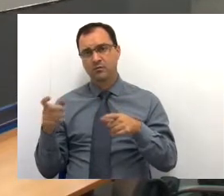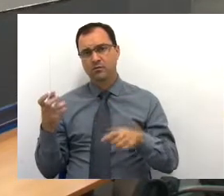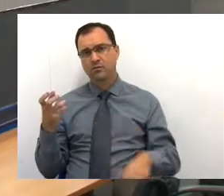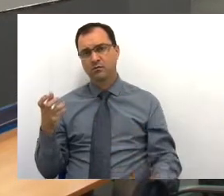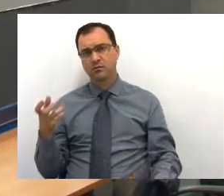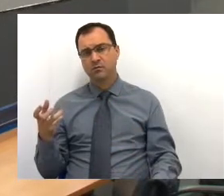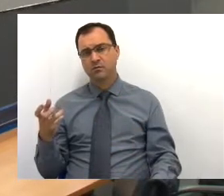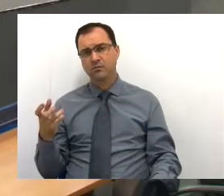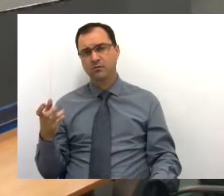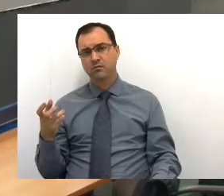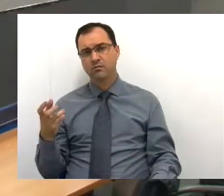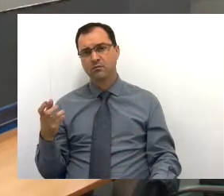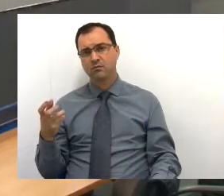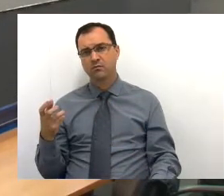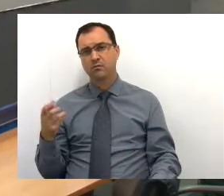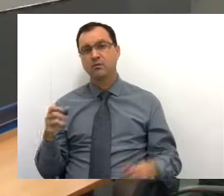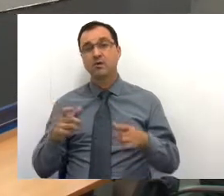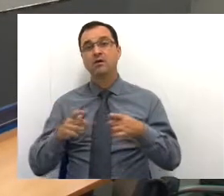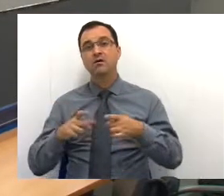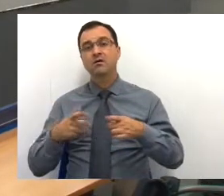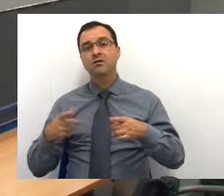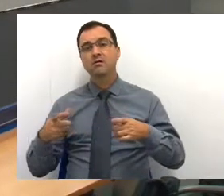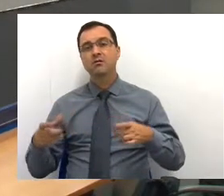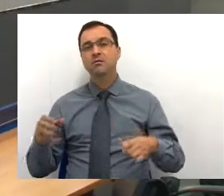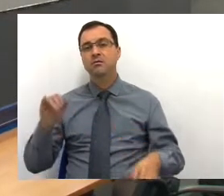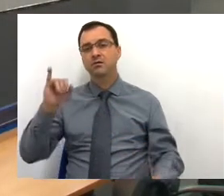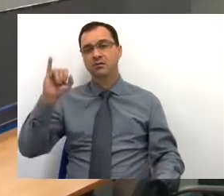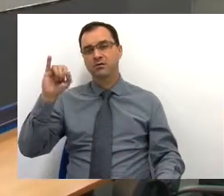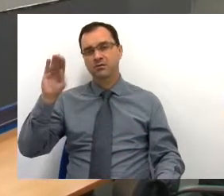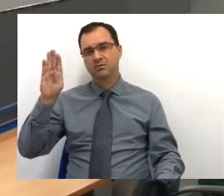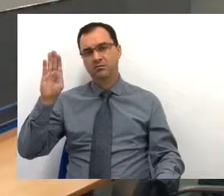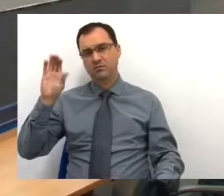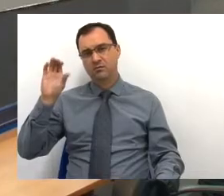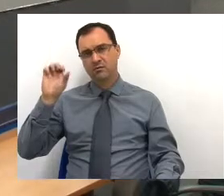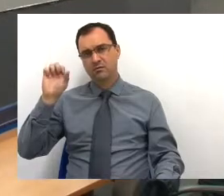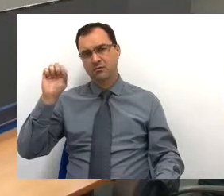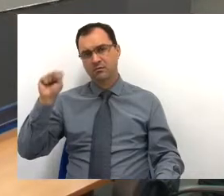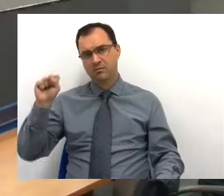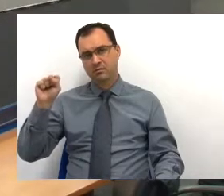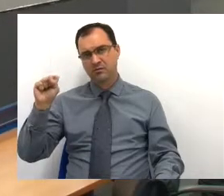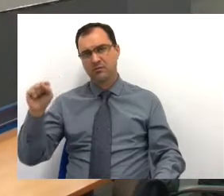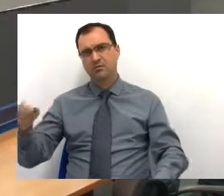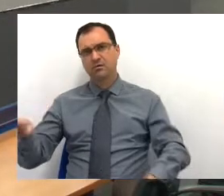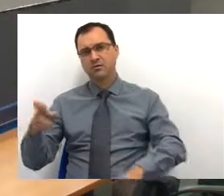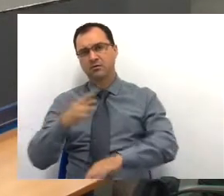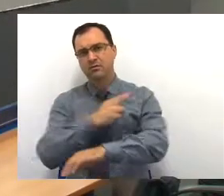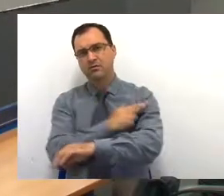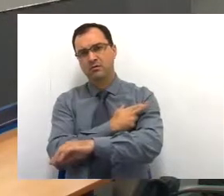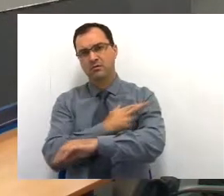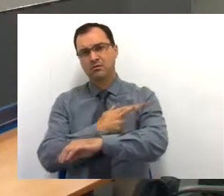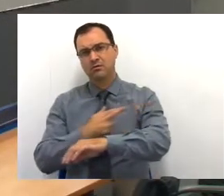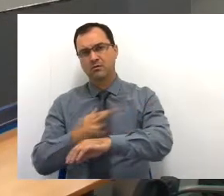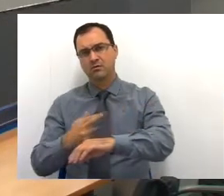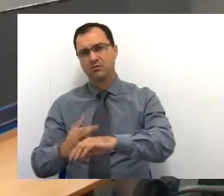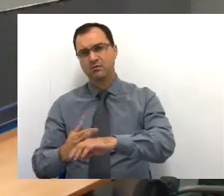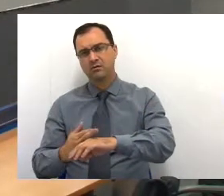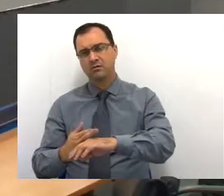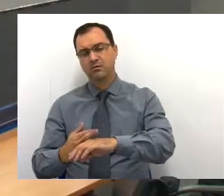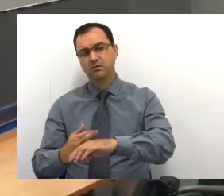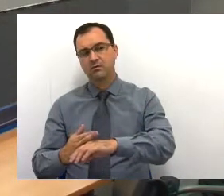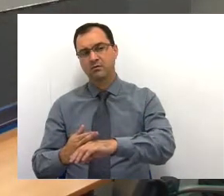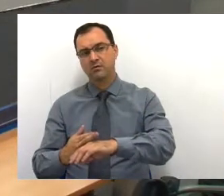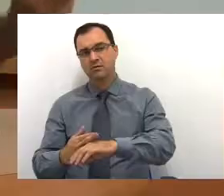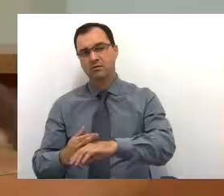ampliasse aquela UBS em respeito, por favor, só para concluir, certo?